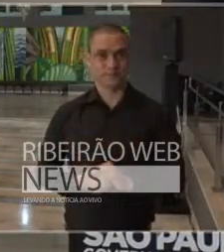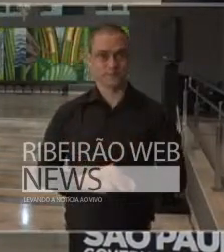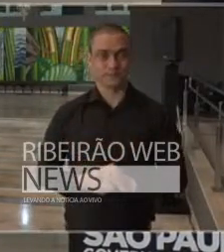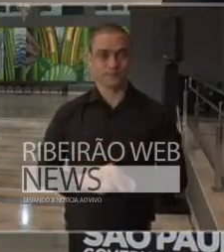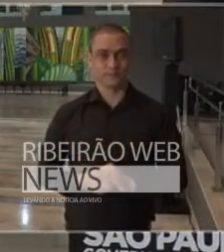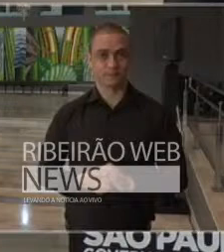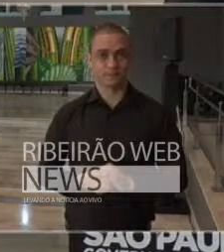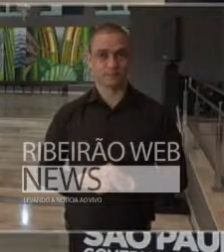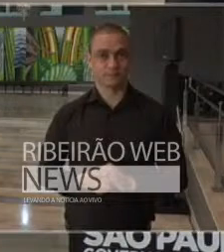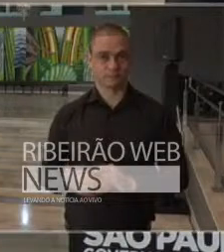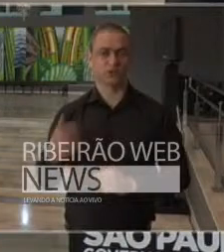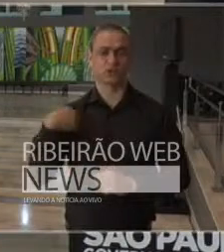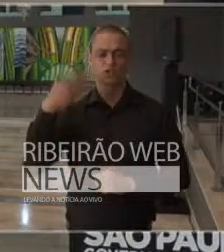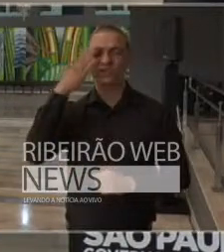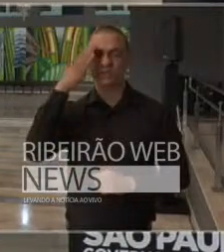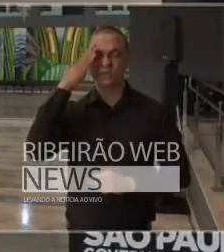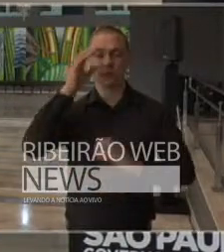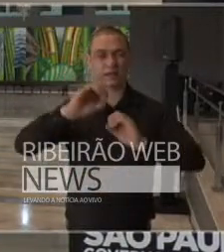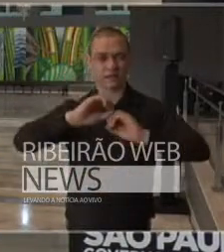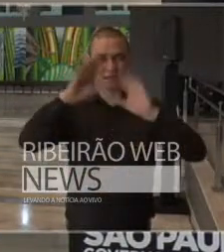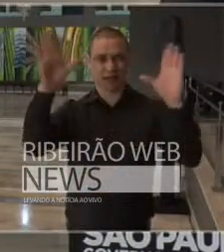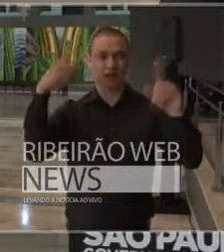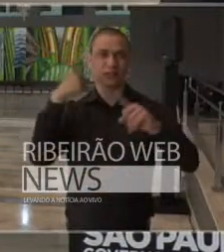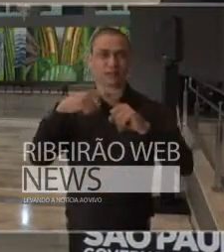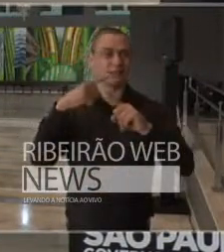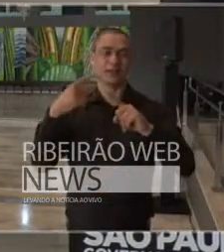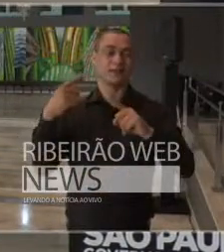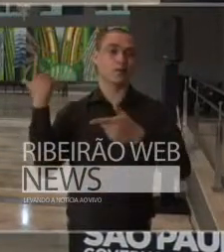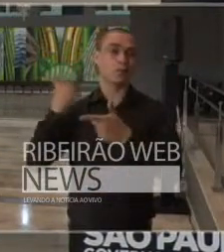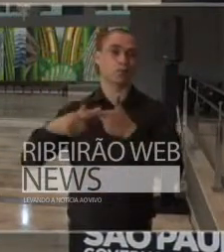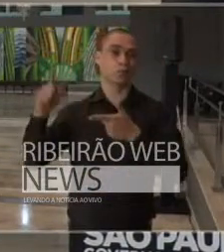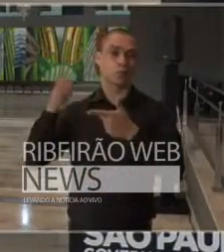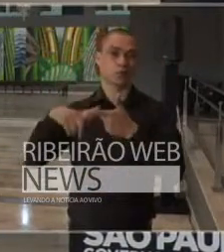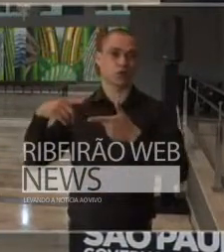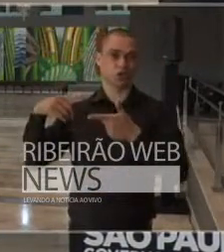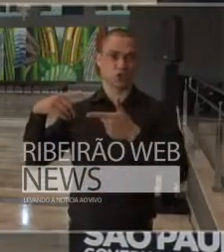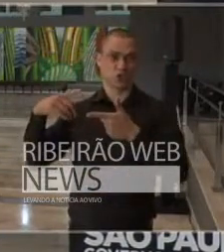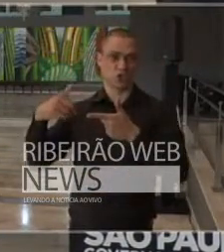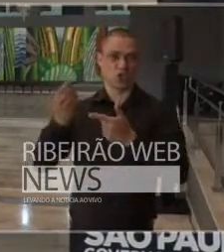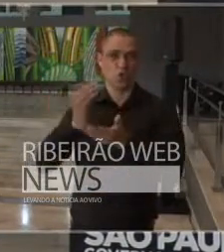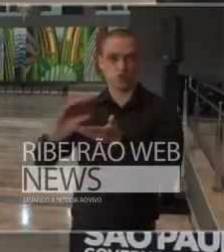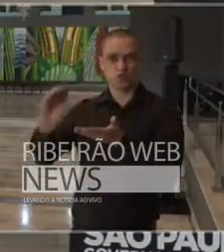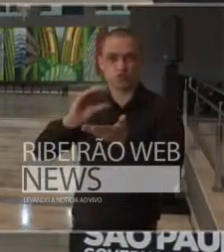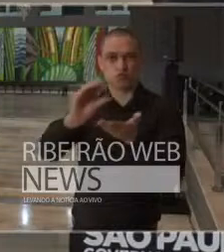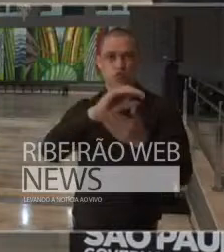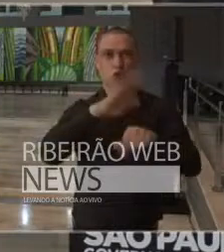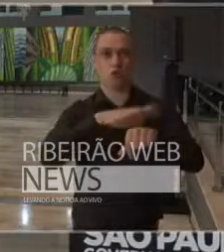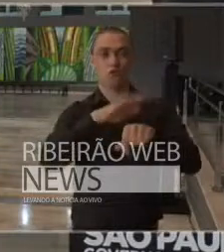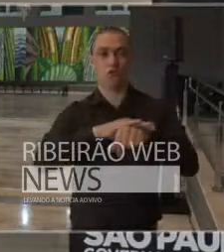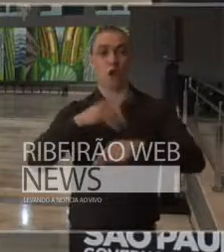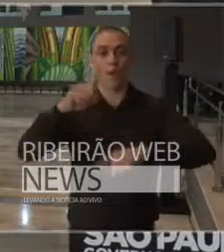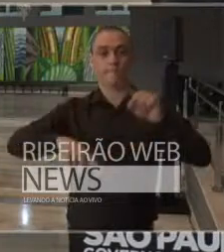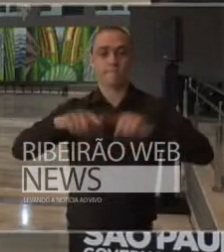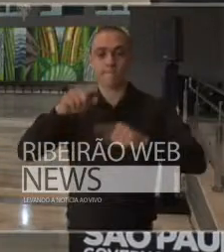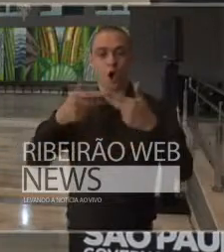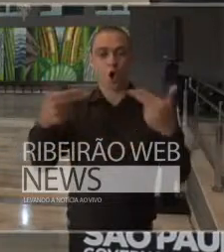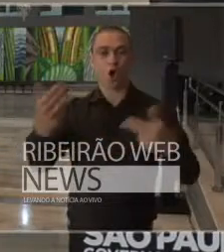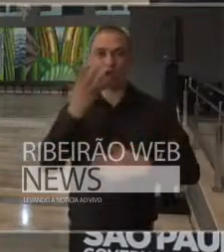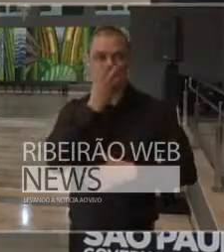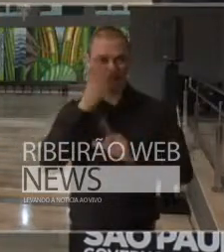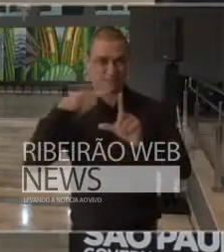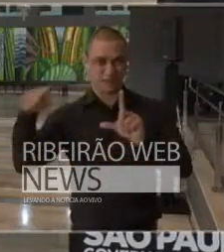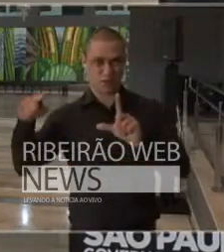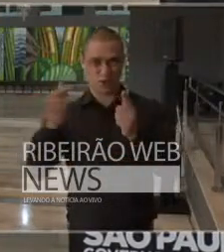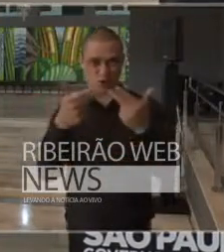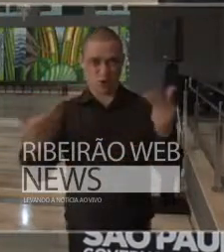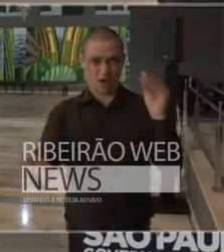estava claro que, com a falência da cadeia de suprimentos, de componentes de respiradores,